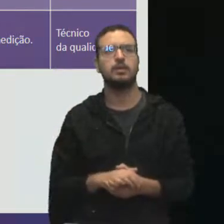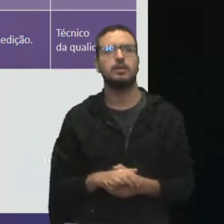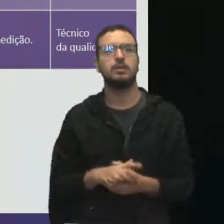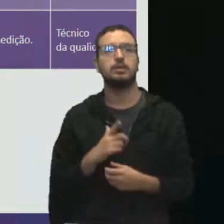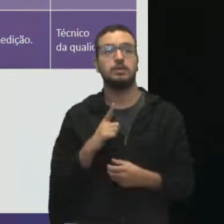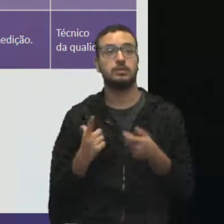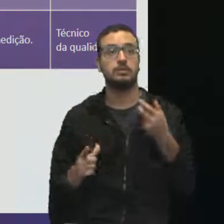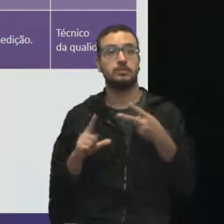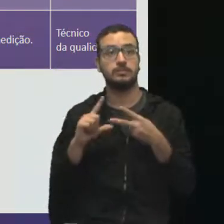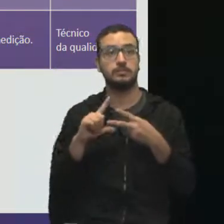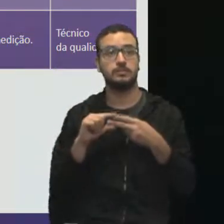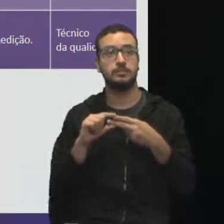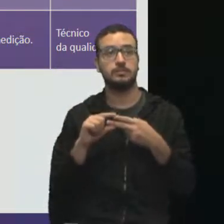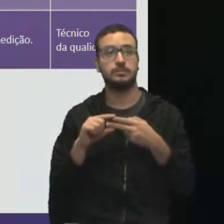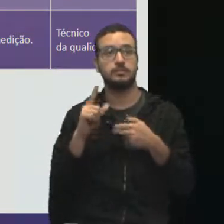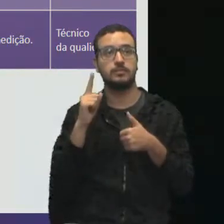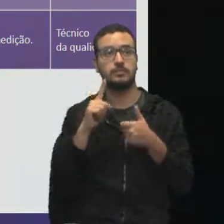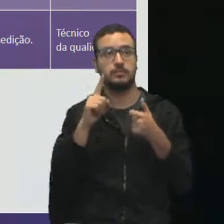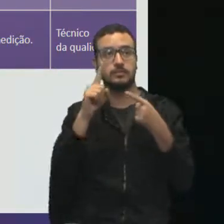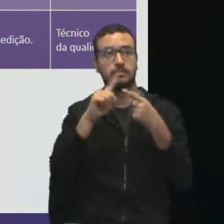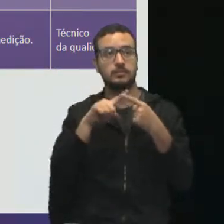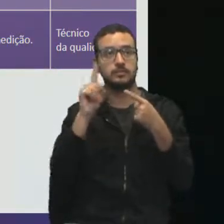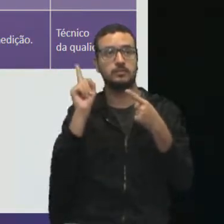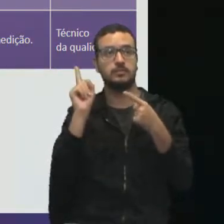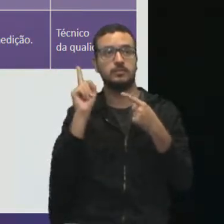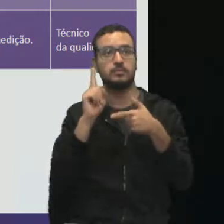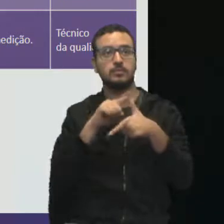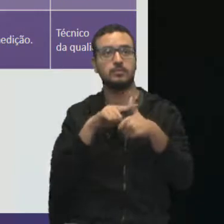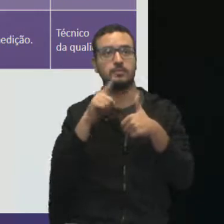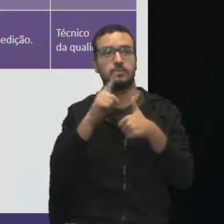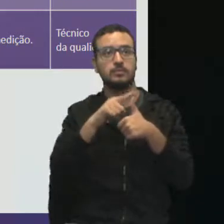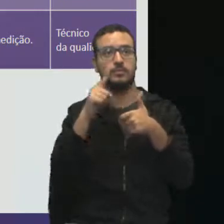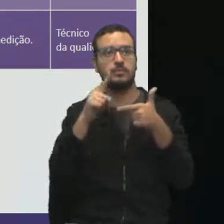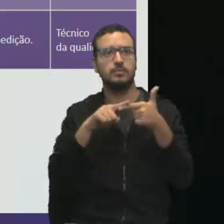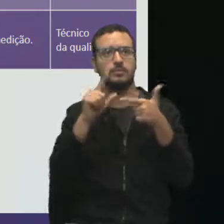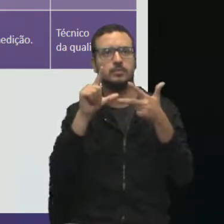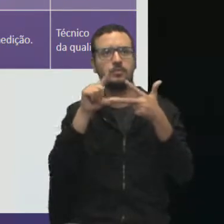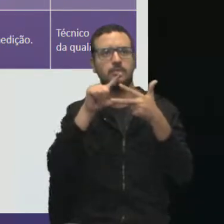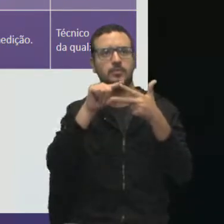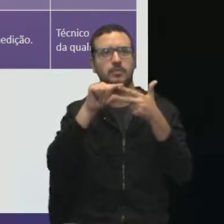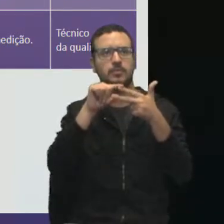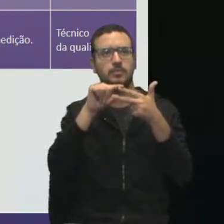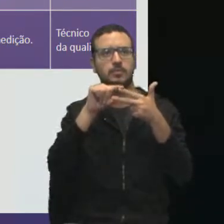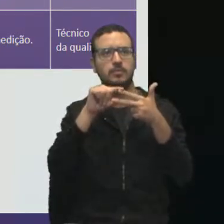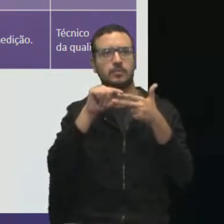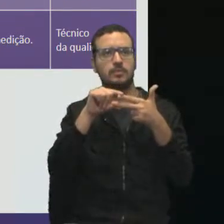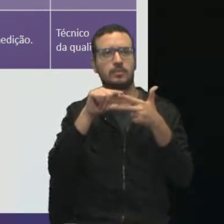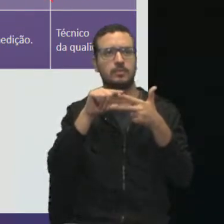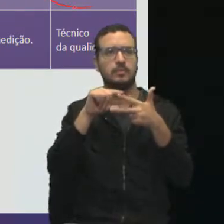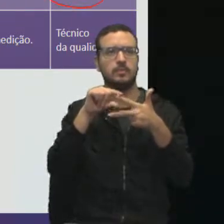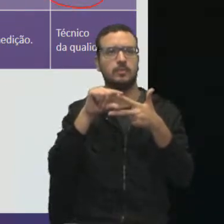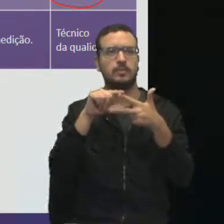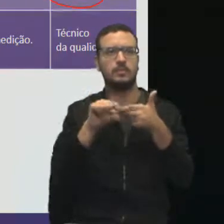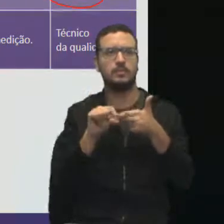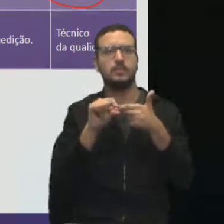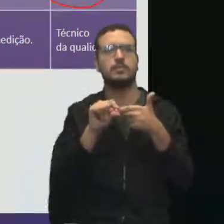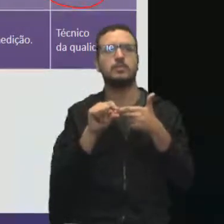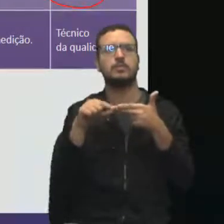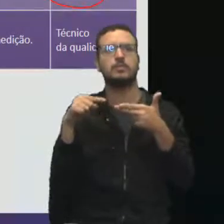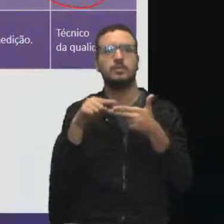ferramentas muito importantes, auditoria de processo e folha de verificação, aplicadas por auditores,